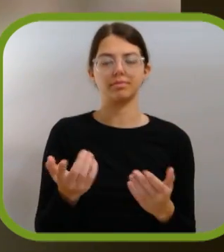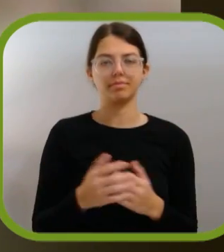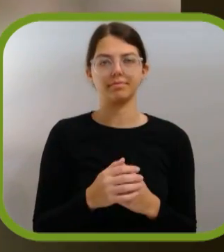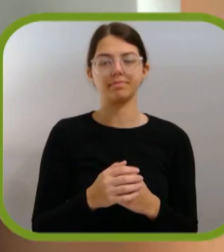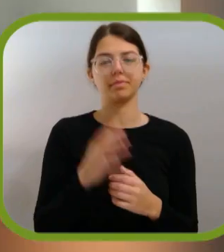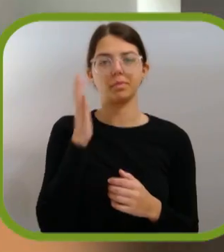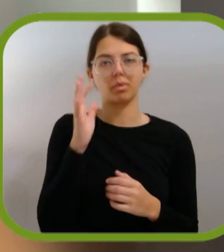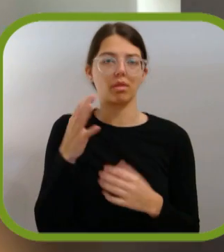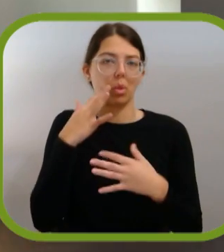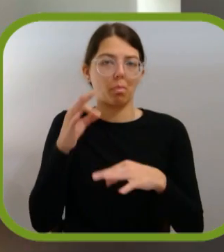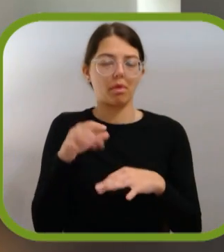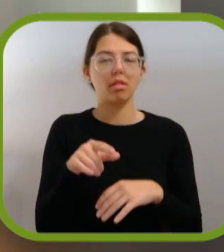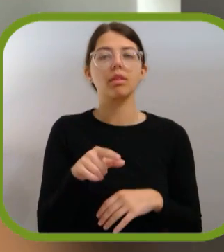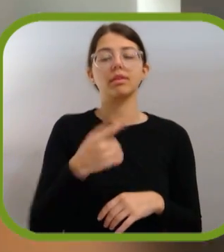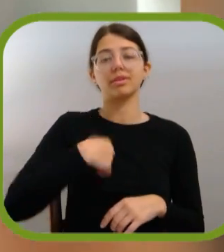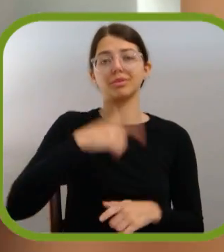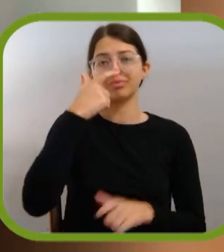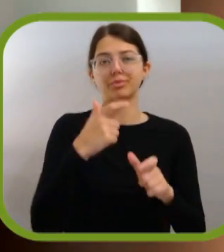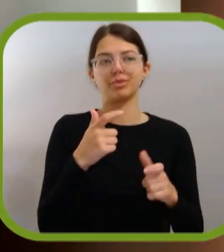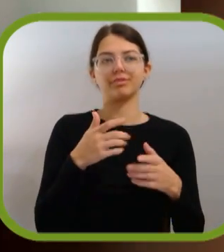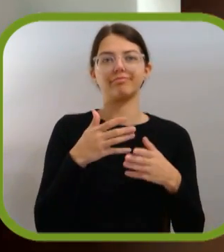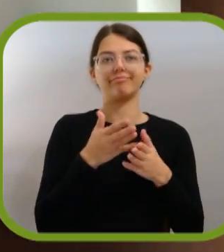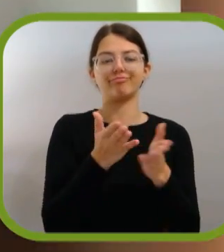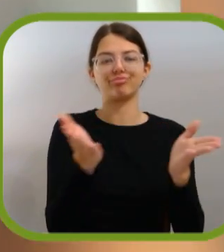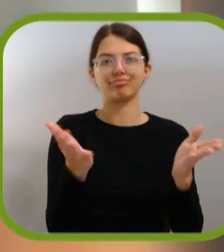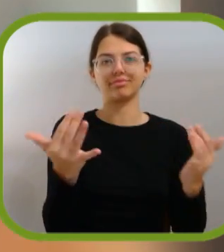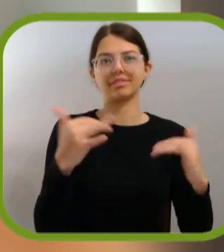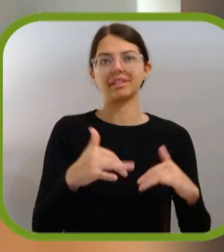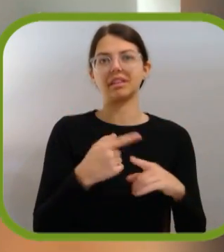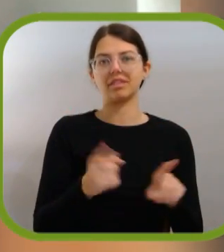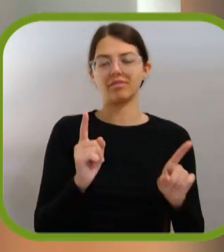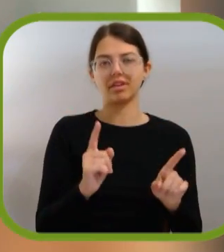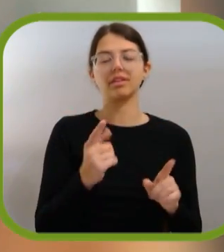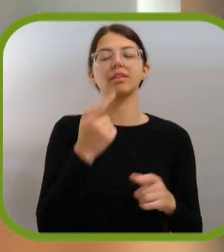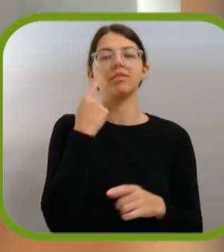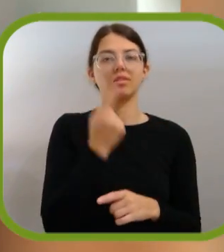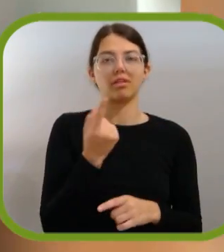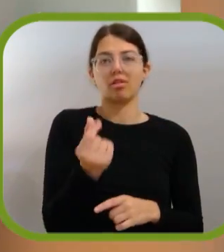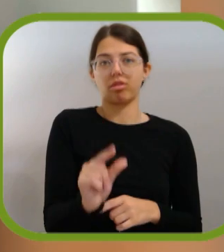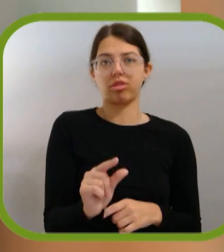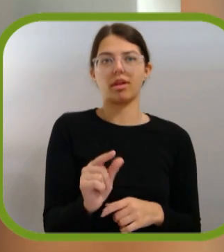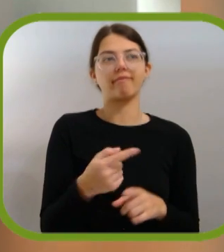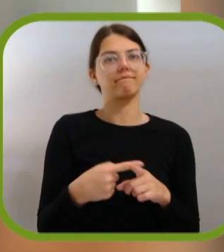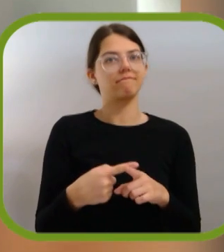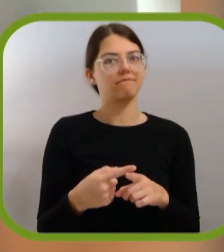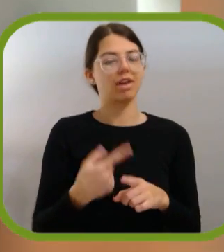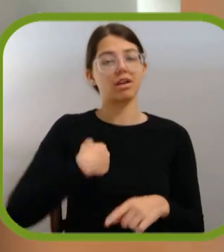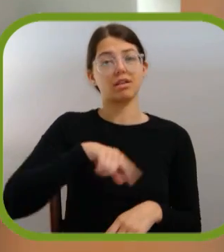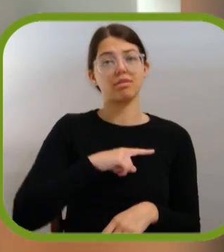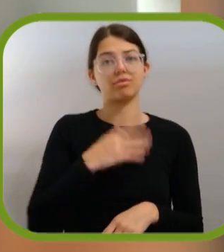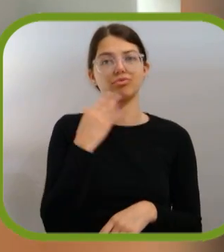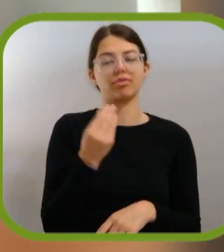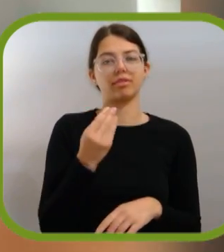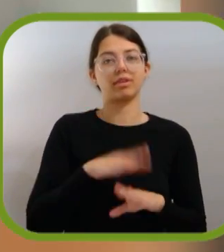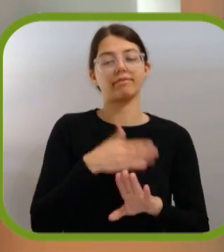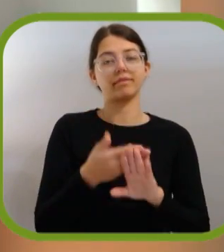restantes? Primeiro, estamos a comunicar para públicos diferentes. Ou seja, as viagens low cost são bastante adecidas, especialmente para